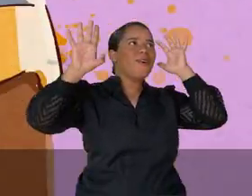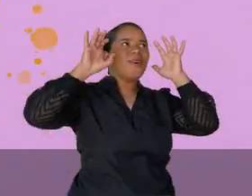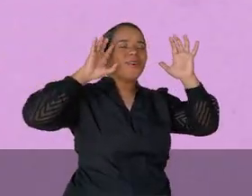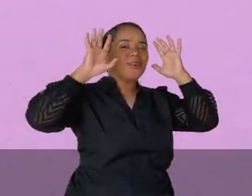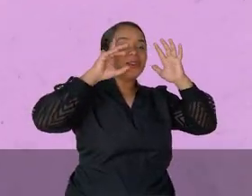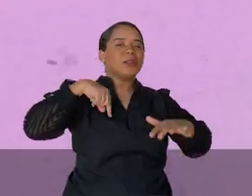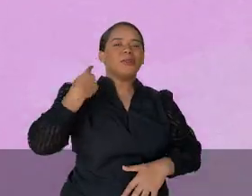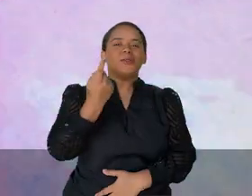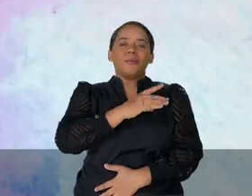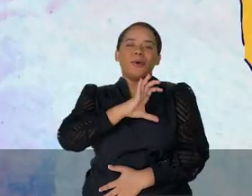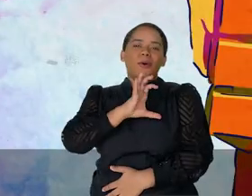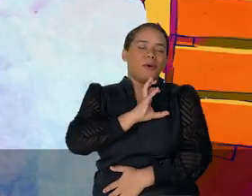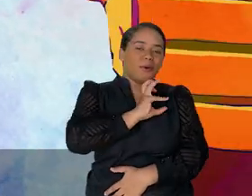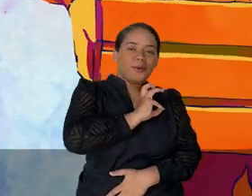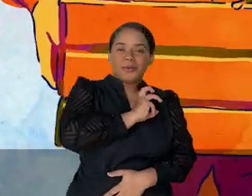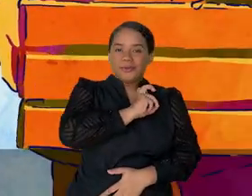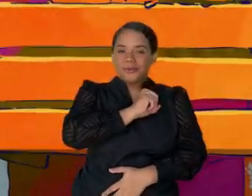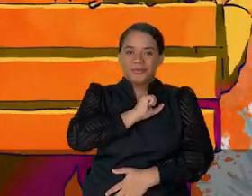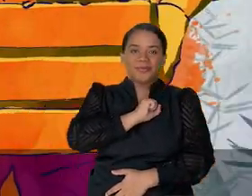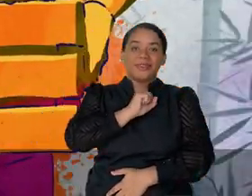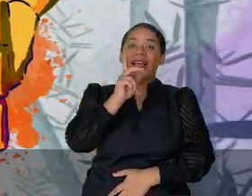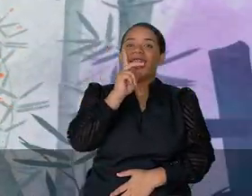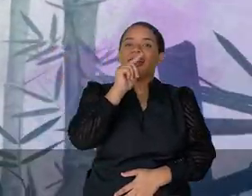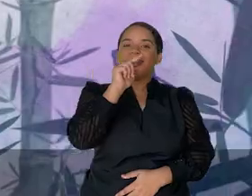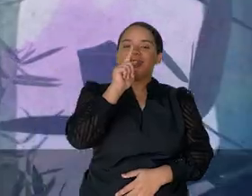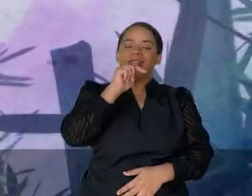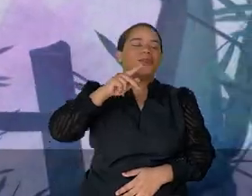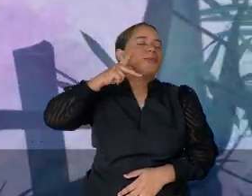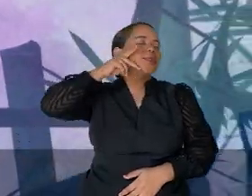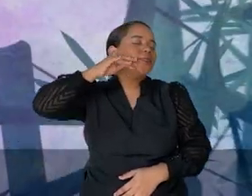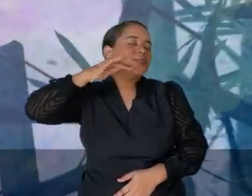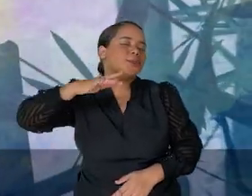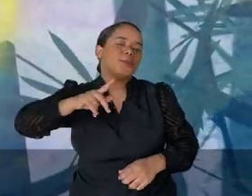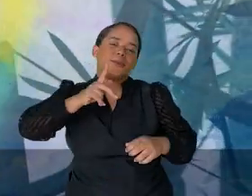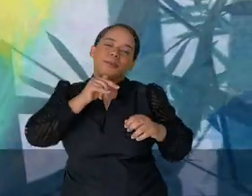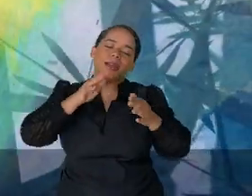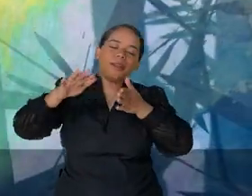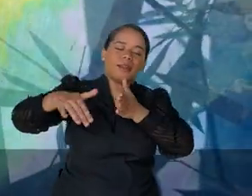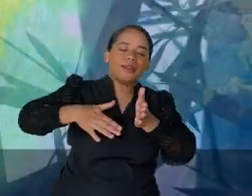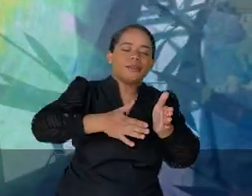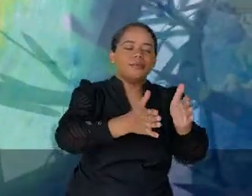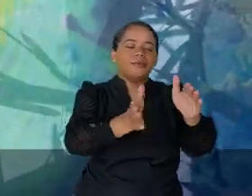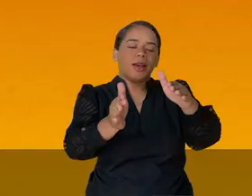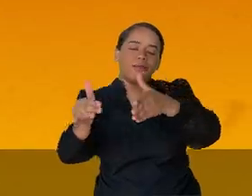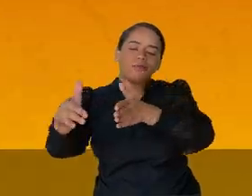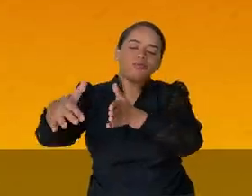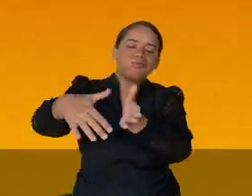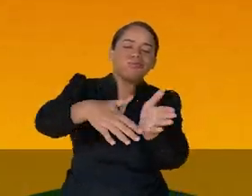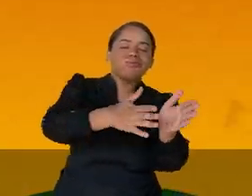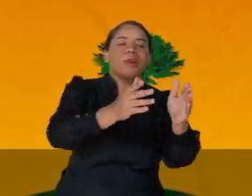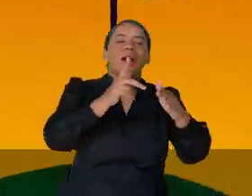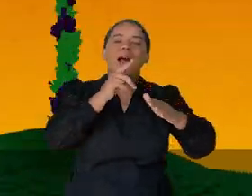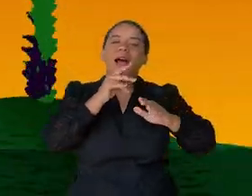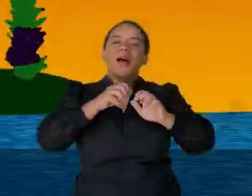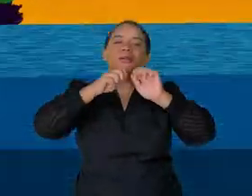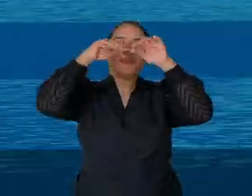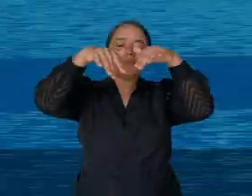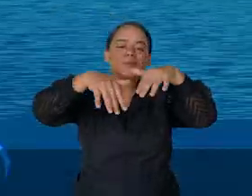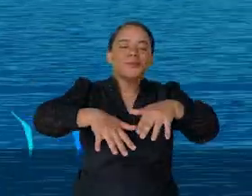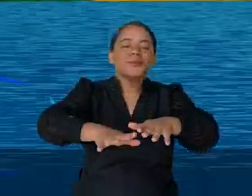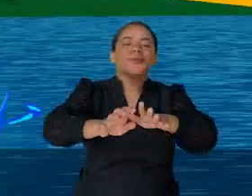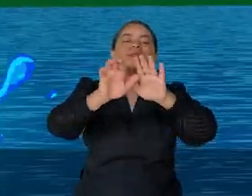nosso sonho, nosso amor. As águas do Parnaíba,